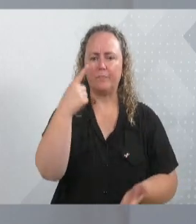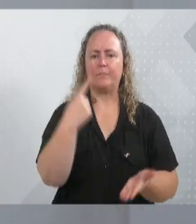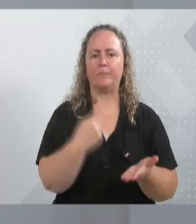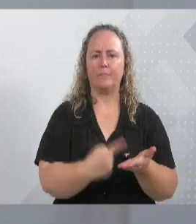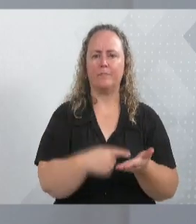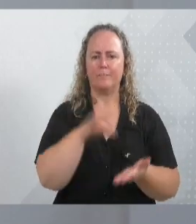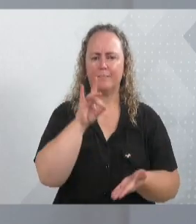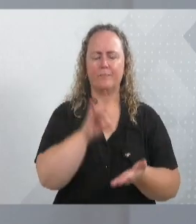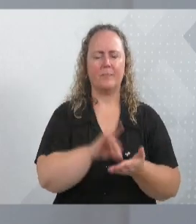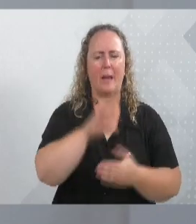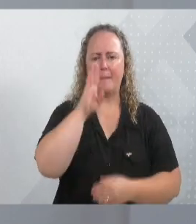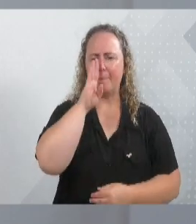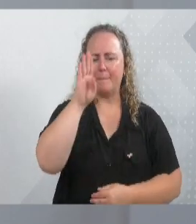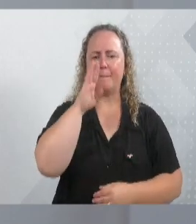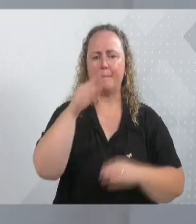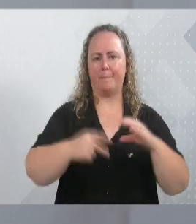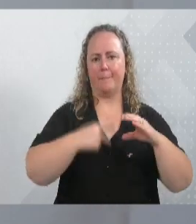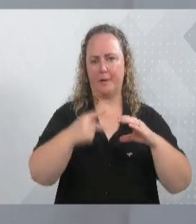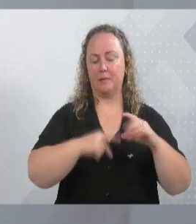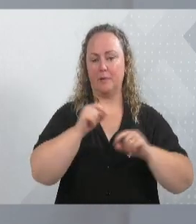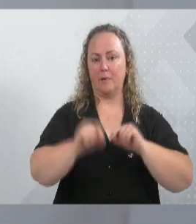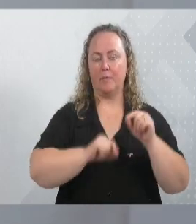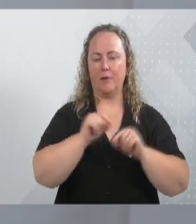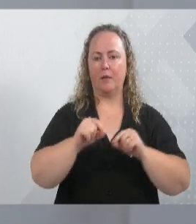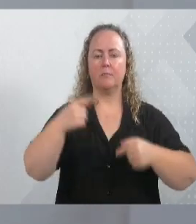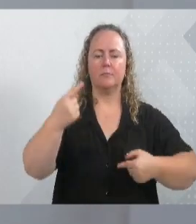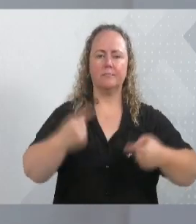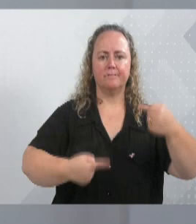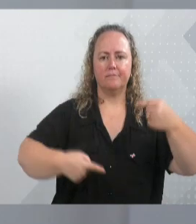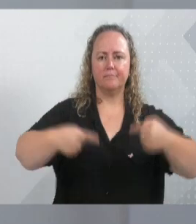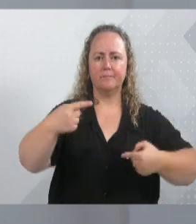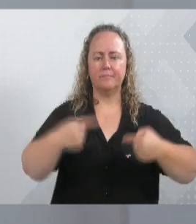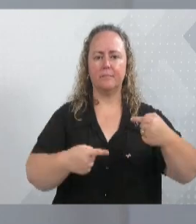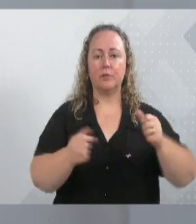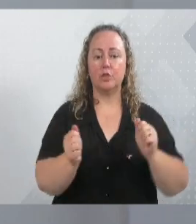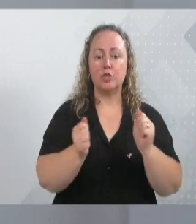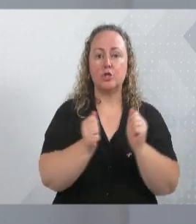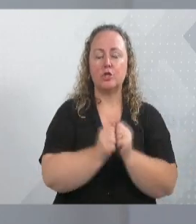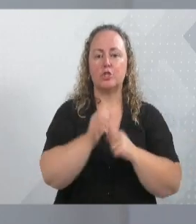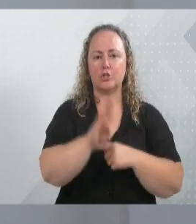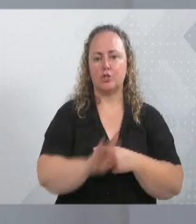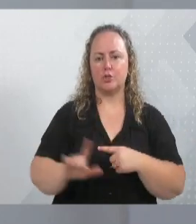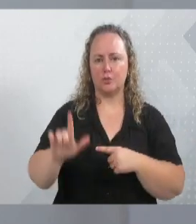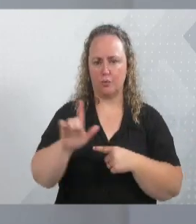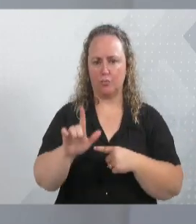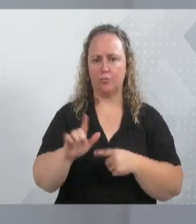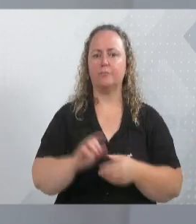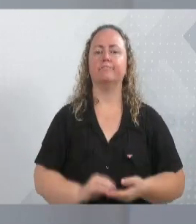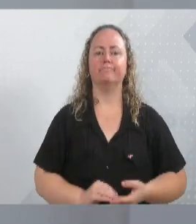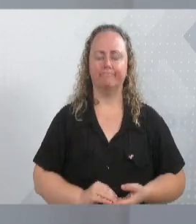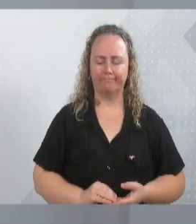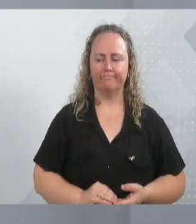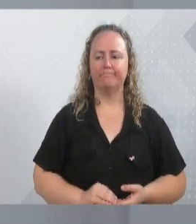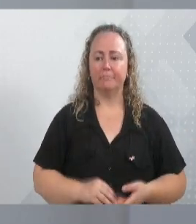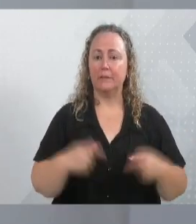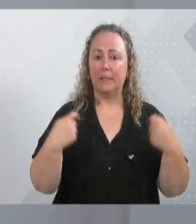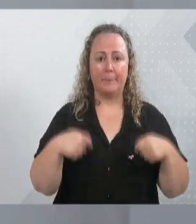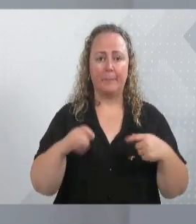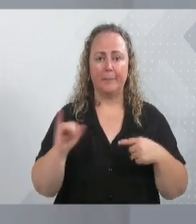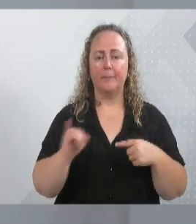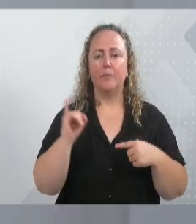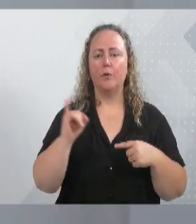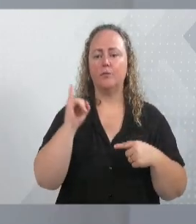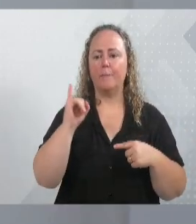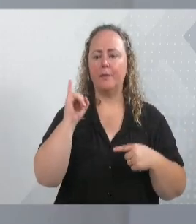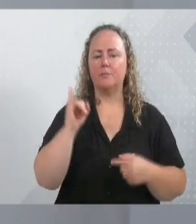dessa casa é fazer debates da cidade com a cidade. Nós precisamos fazer determinados debates. E me